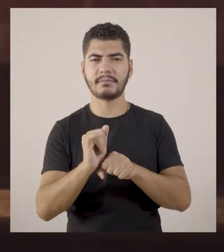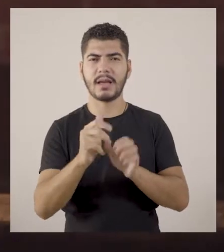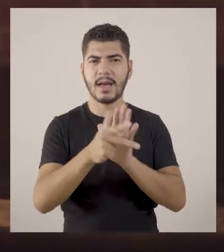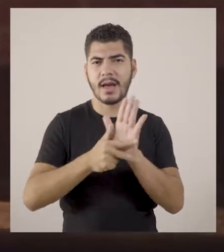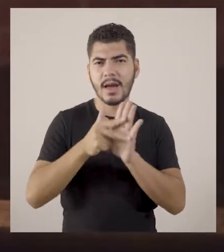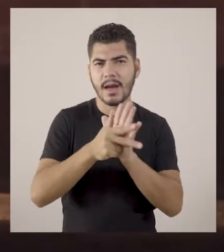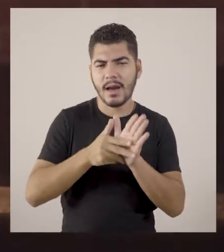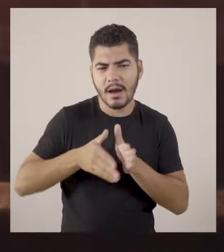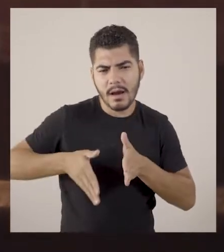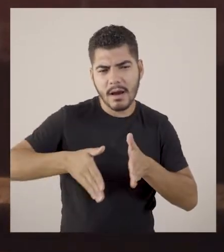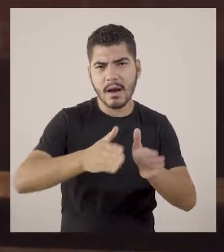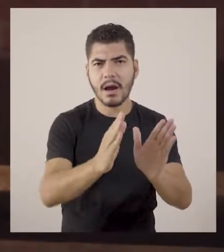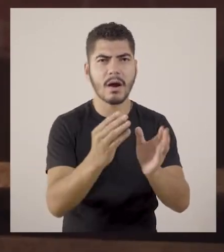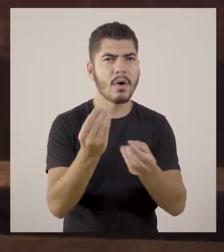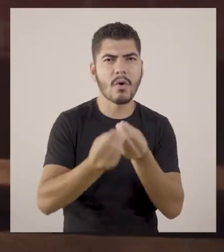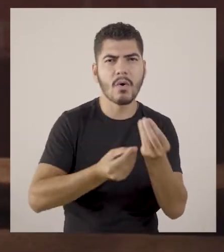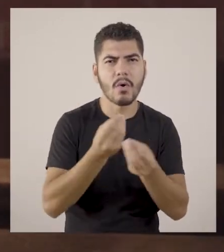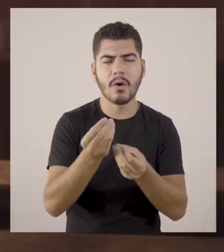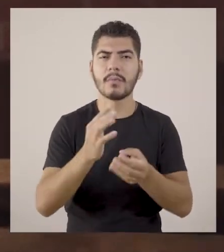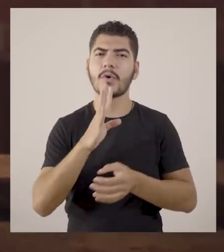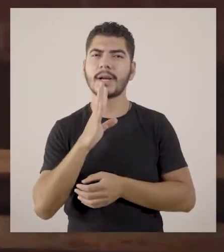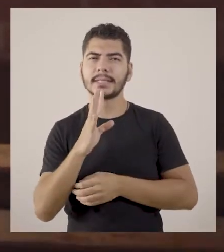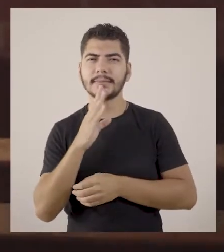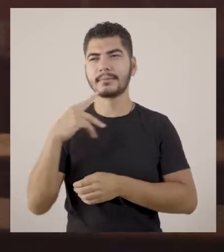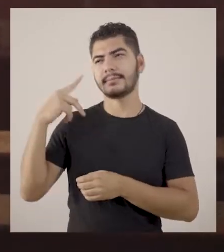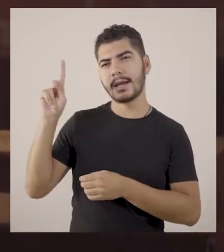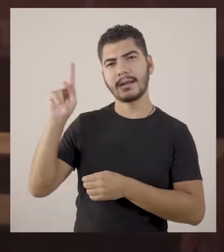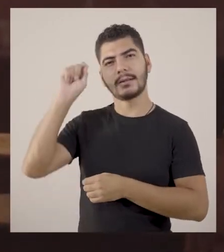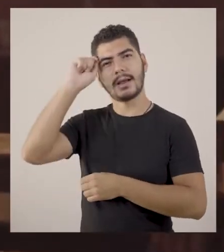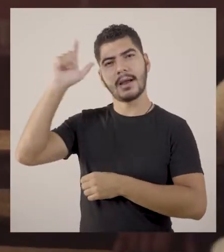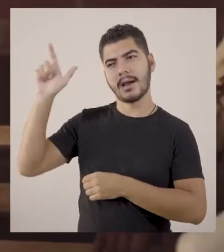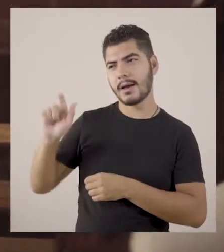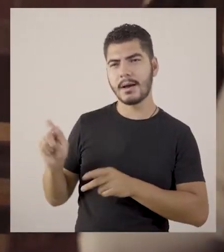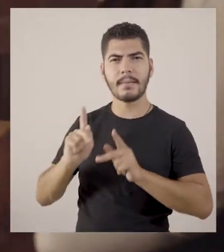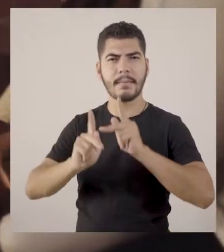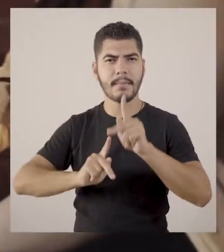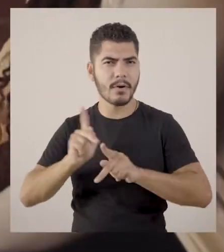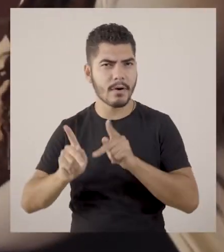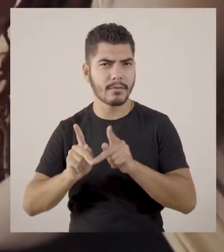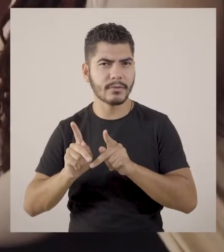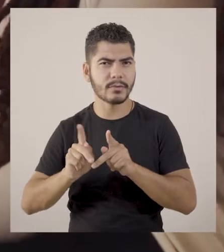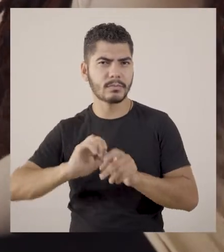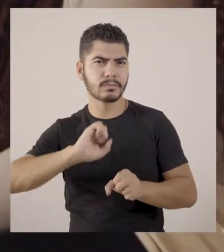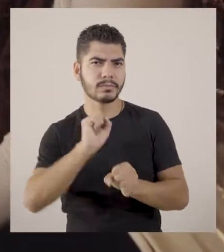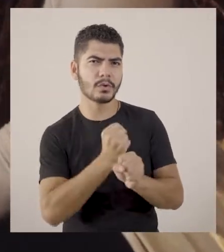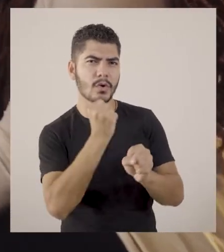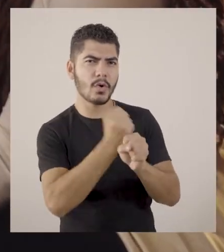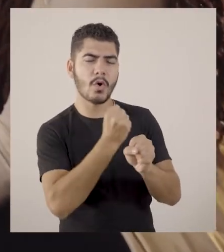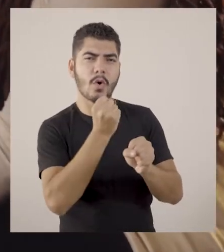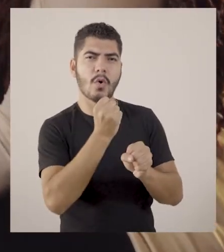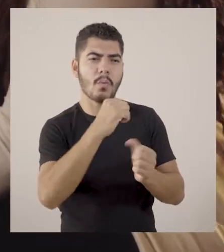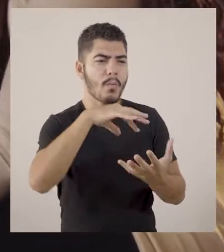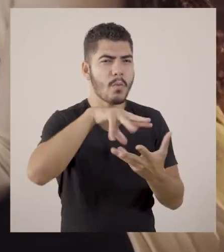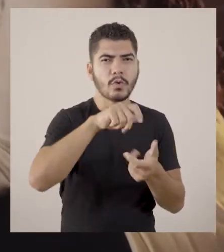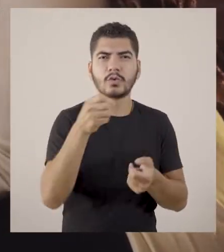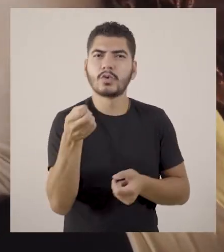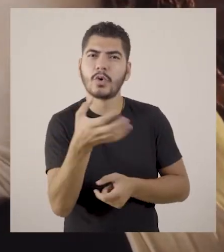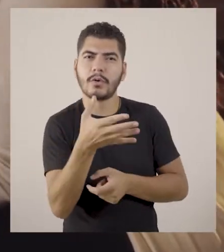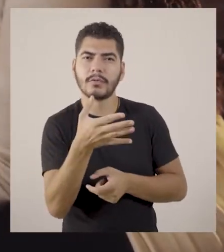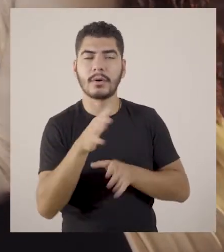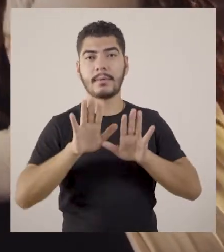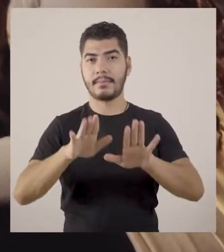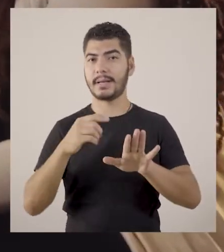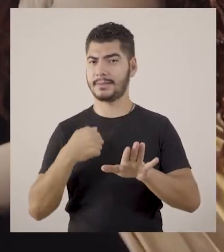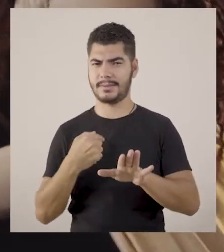e saberes da população africana para construir um novo mundo. Mas eu não posso